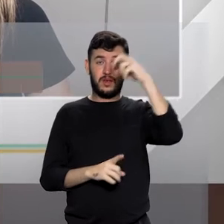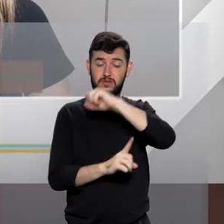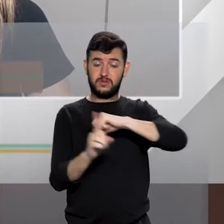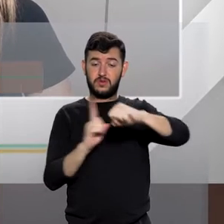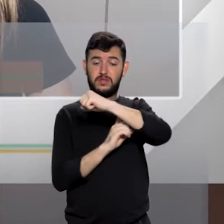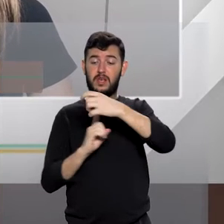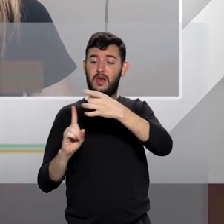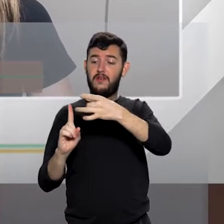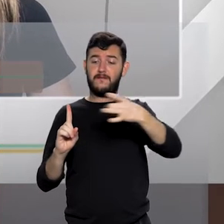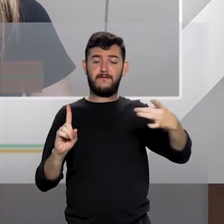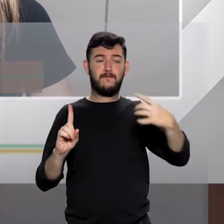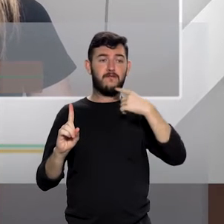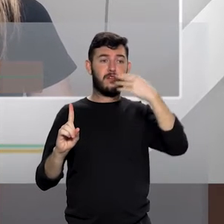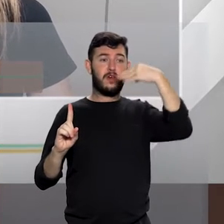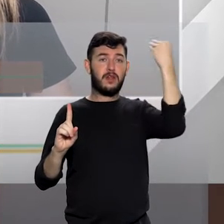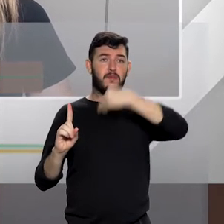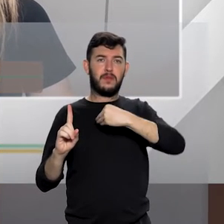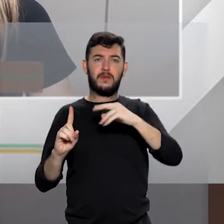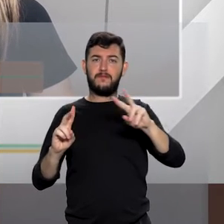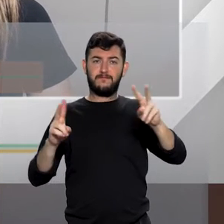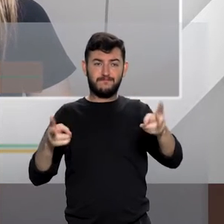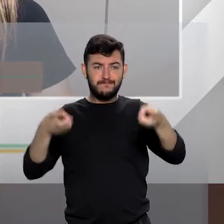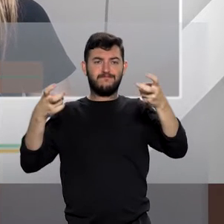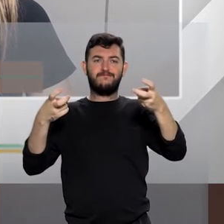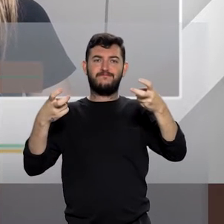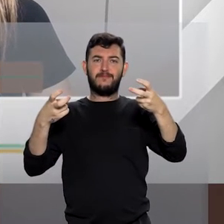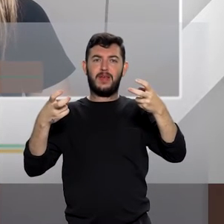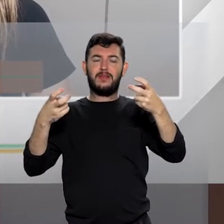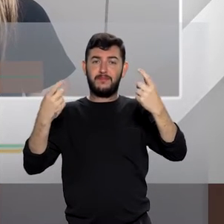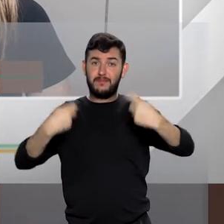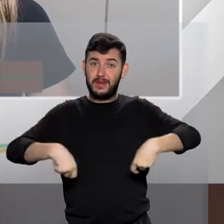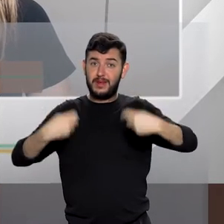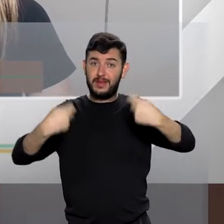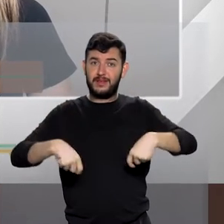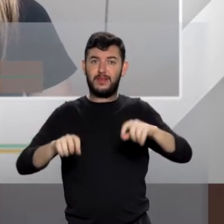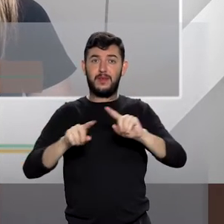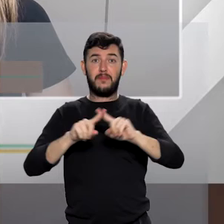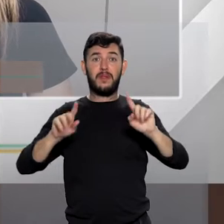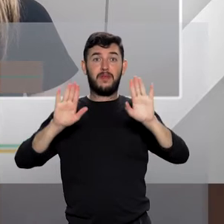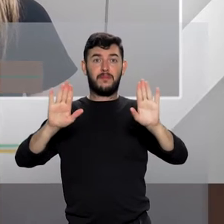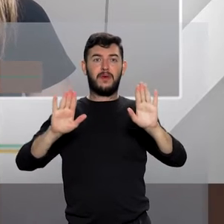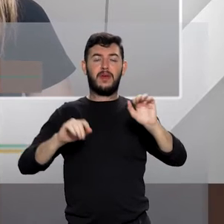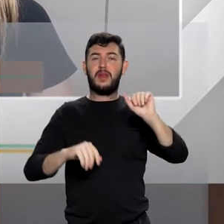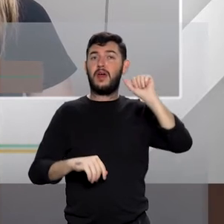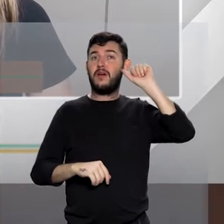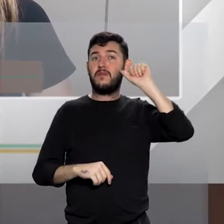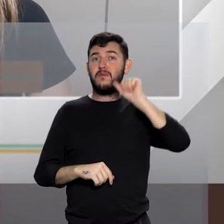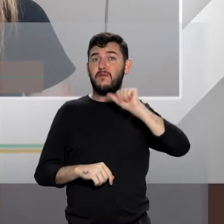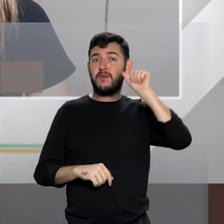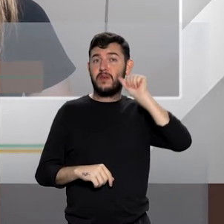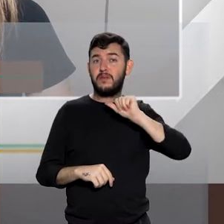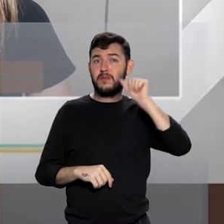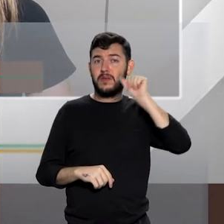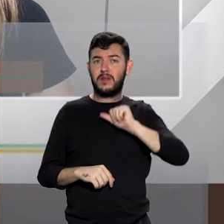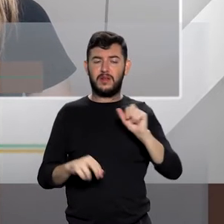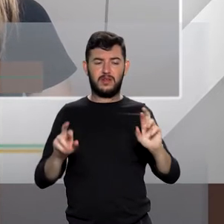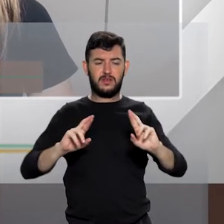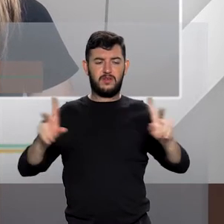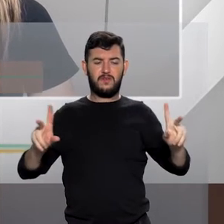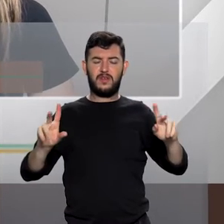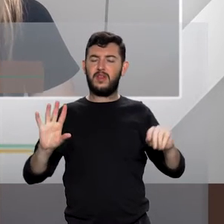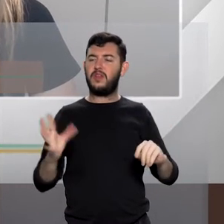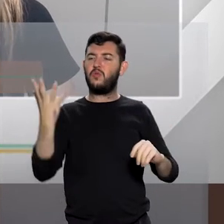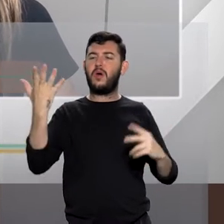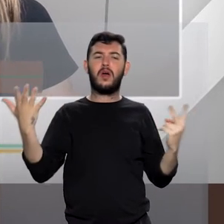precisam ser percebidas. A situação do feminino não difere de várias situações que nós temos com relação